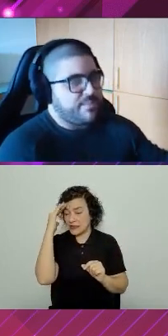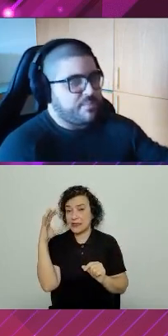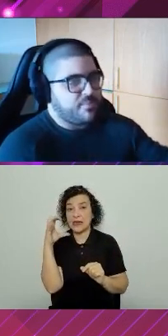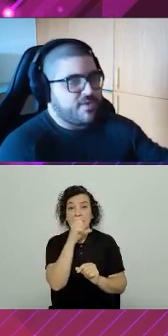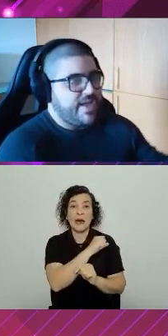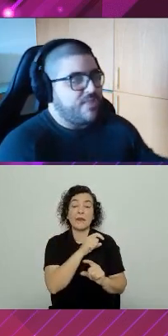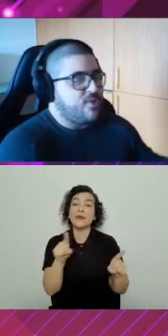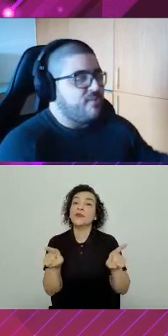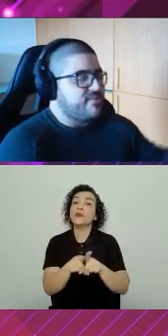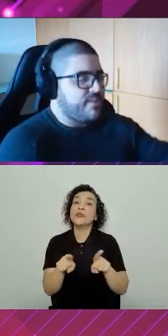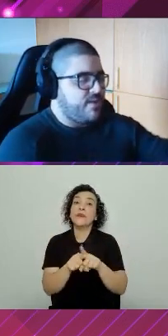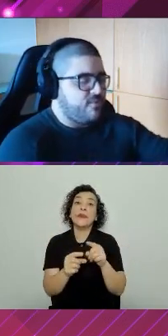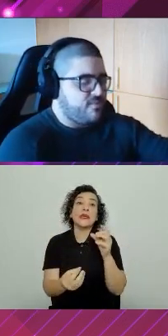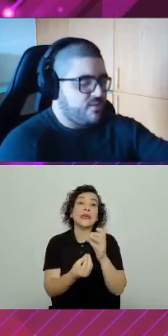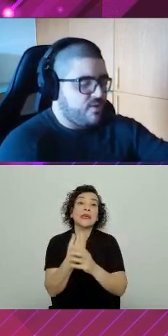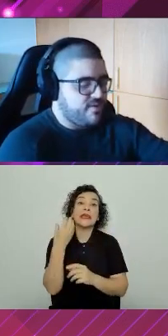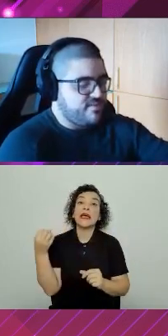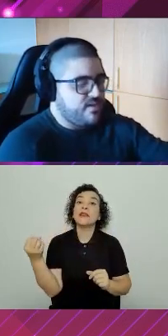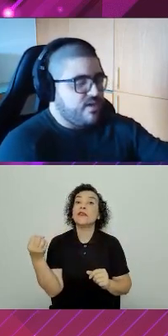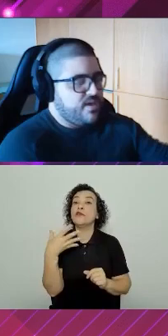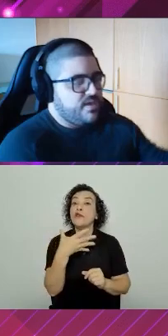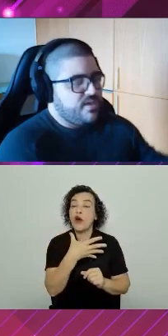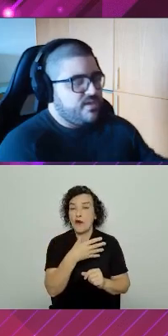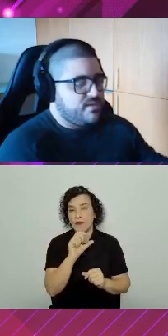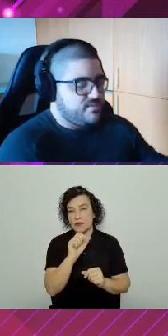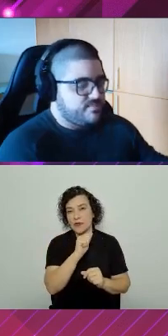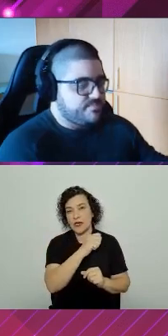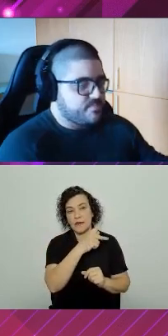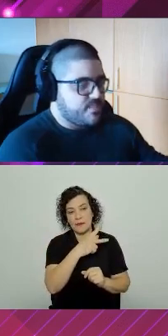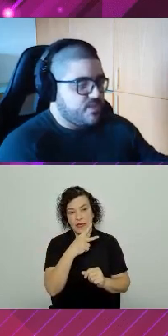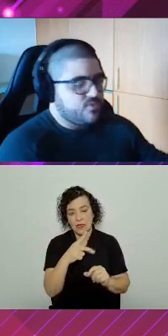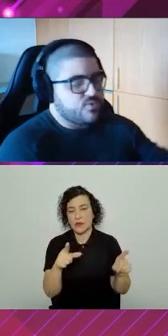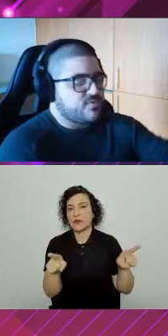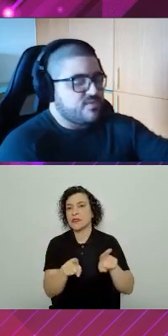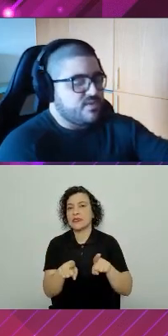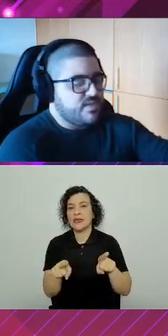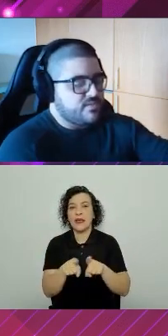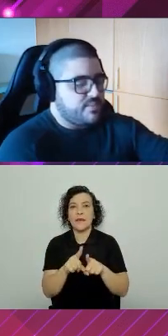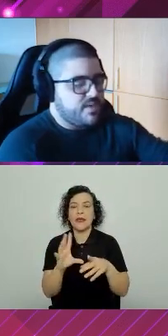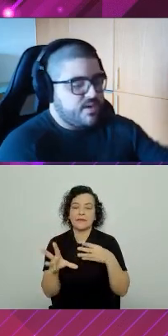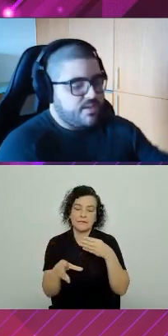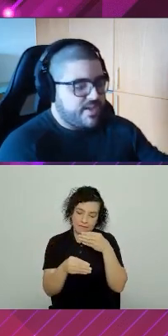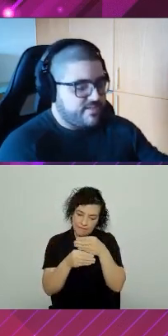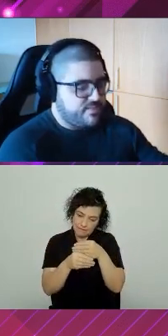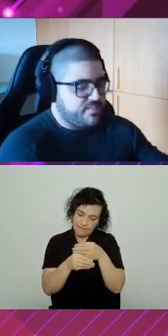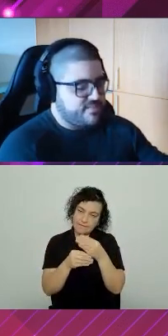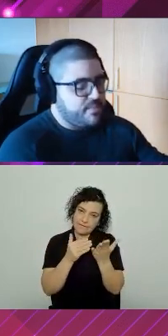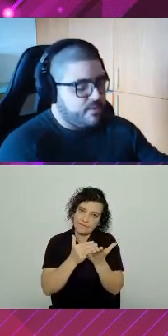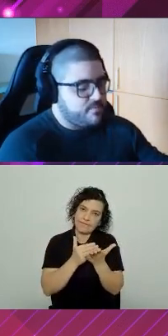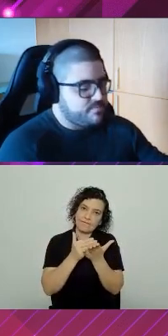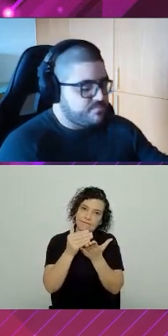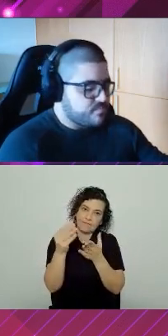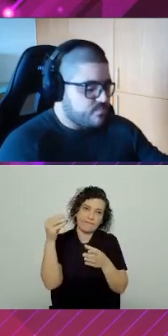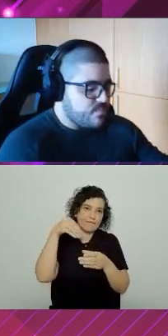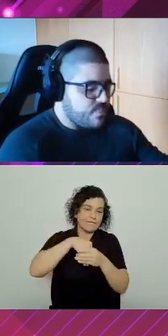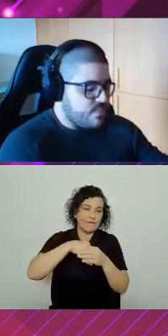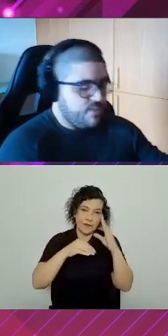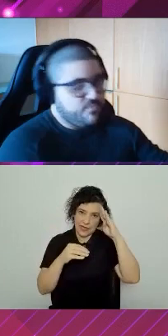muito mais rápido para eu criar novas aplicações menores e introduzir dentro da minha aplicação principal.